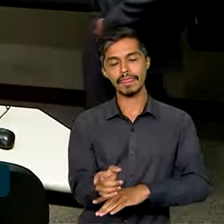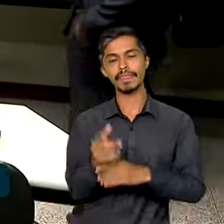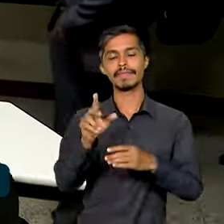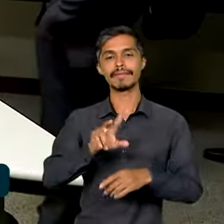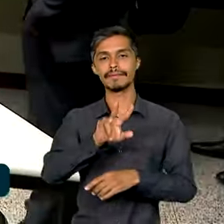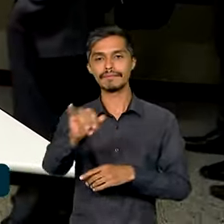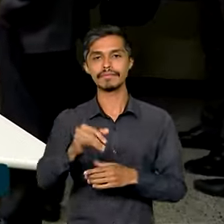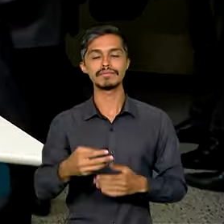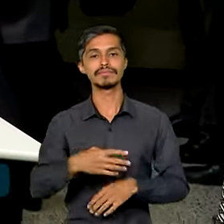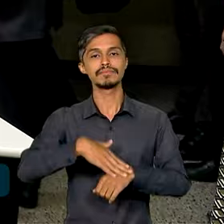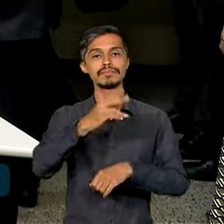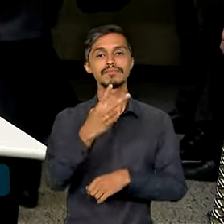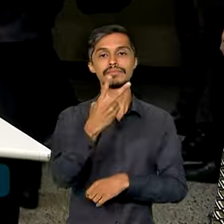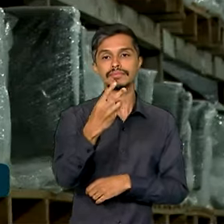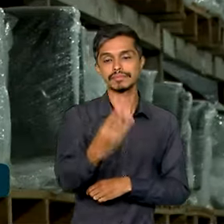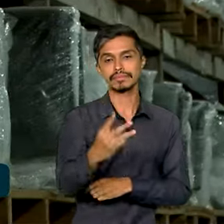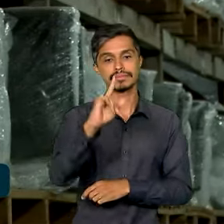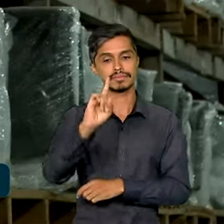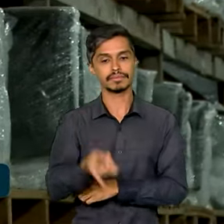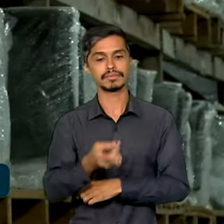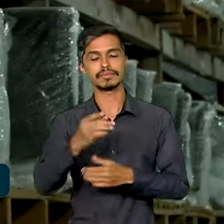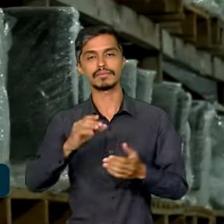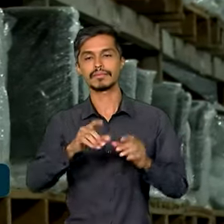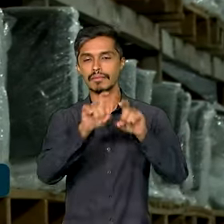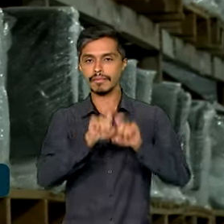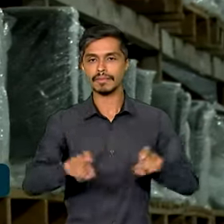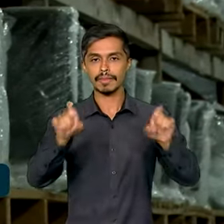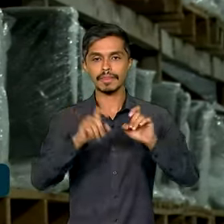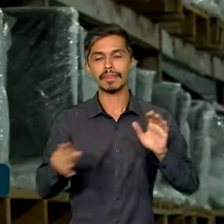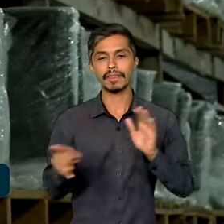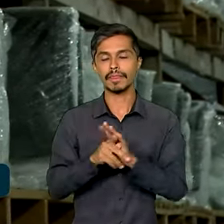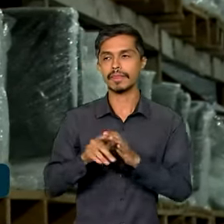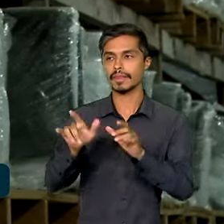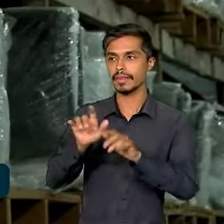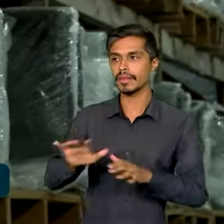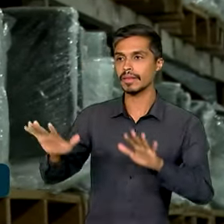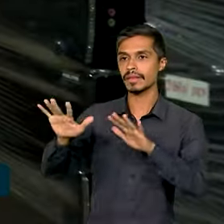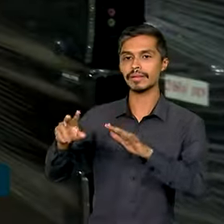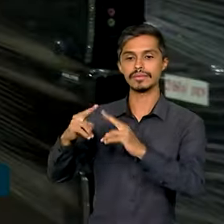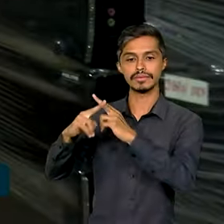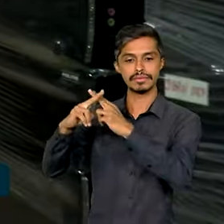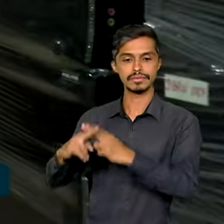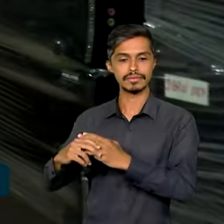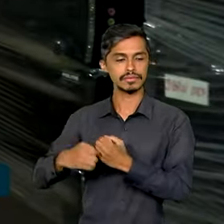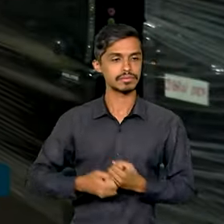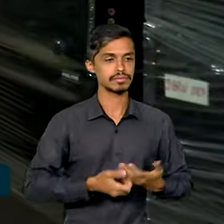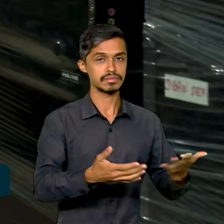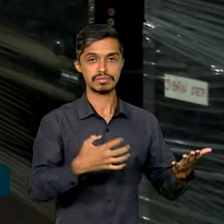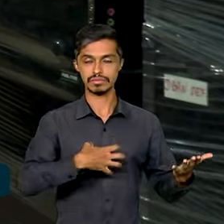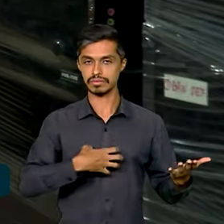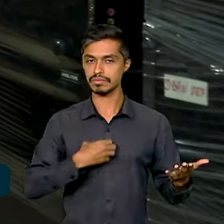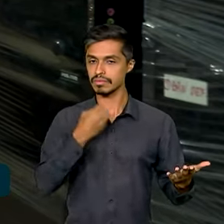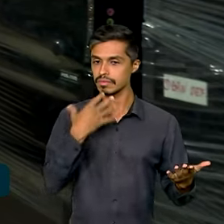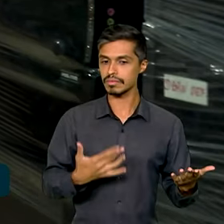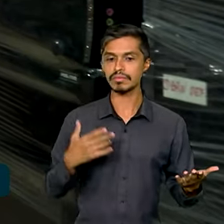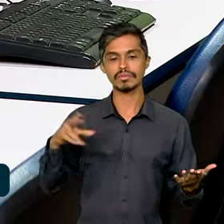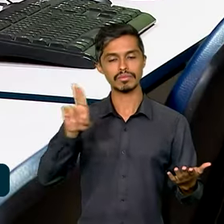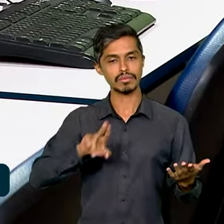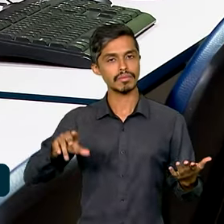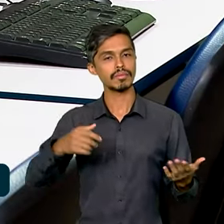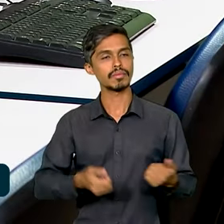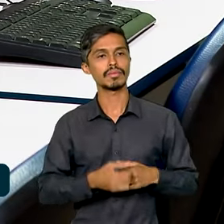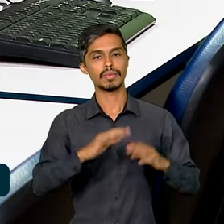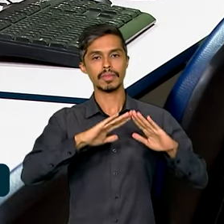mais 23 mil computadores do Parque Tecnológico da Caixa em boas condições de uso para